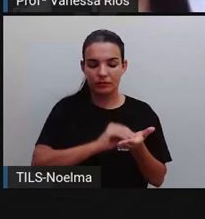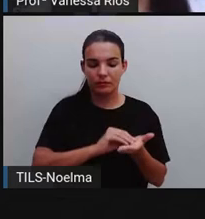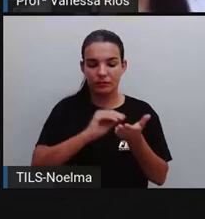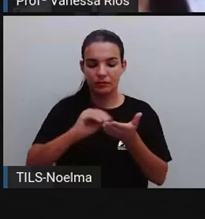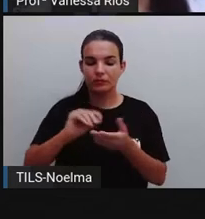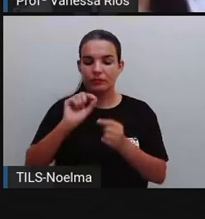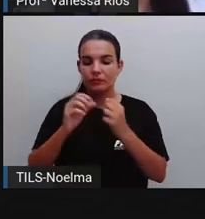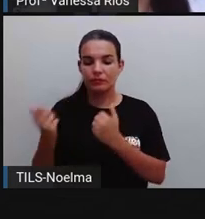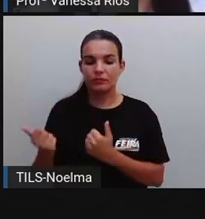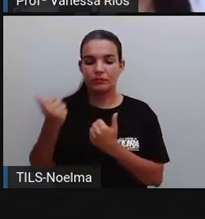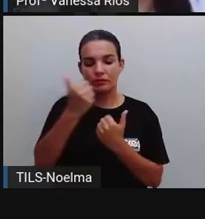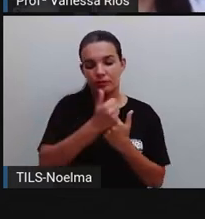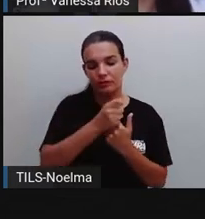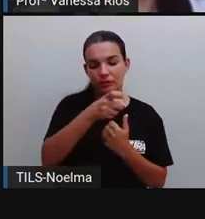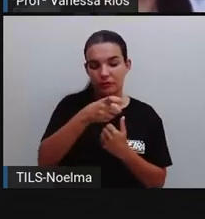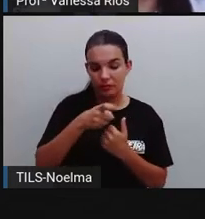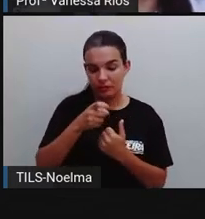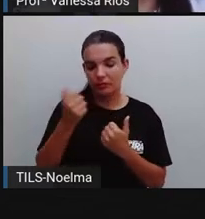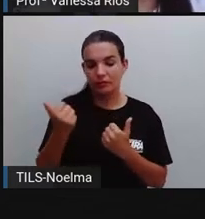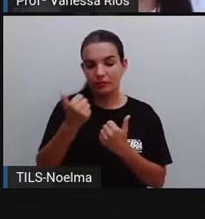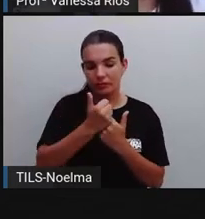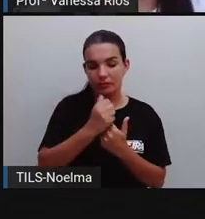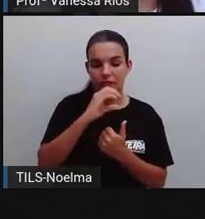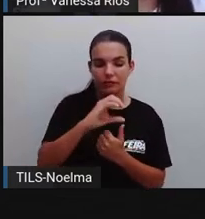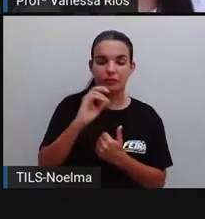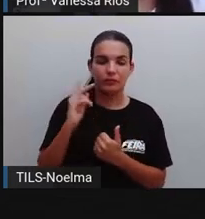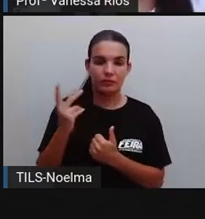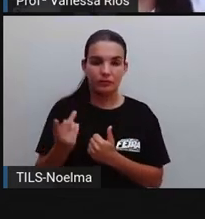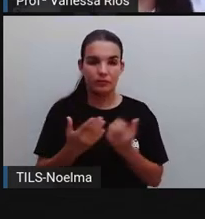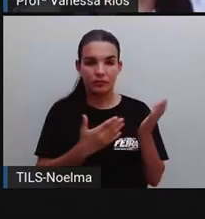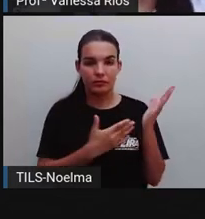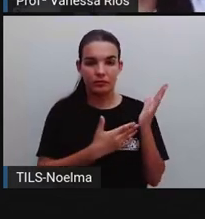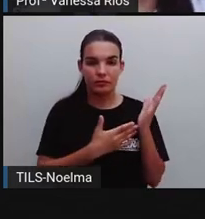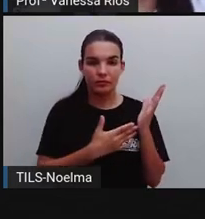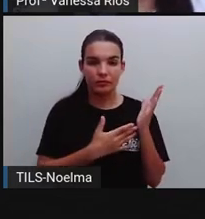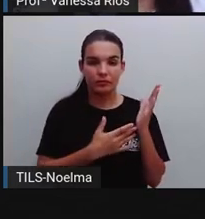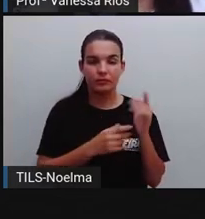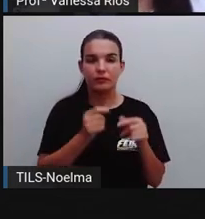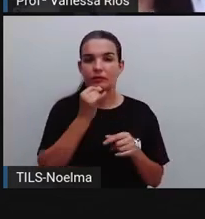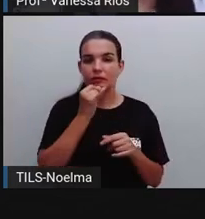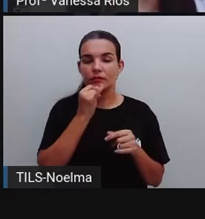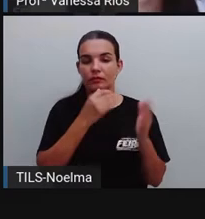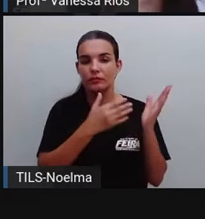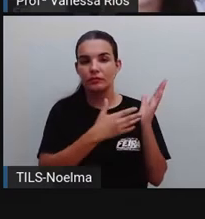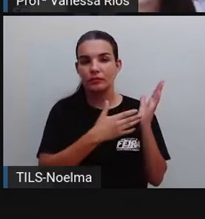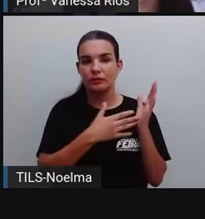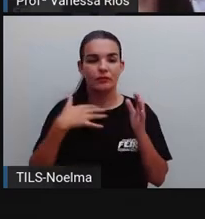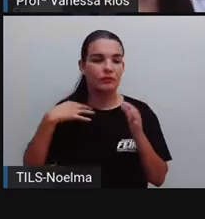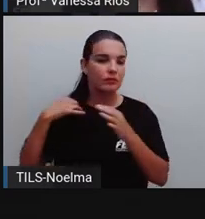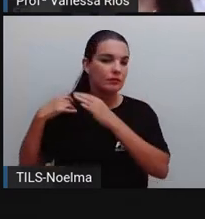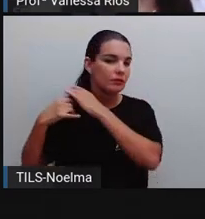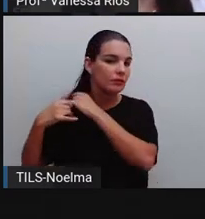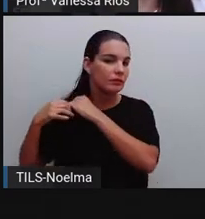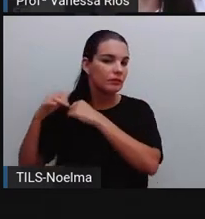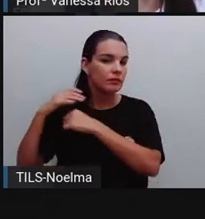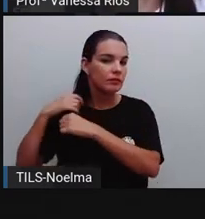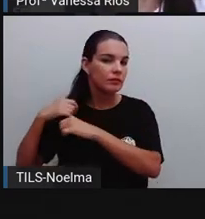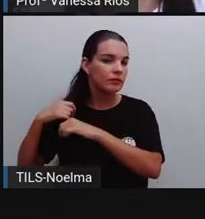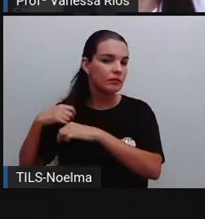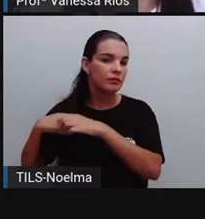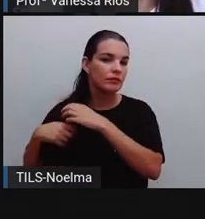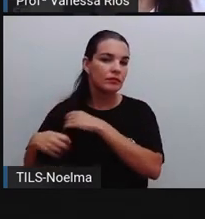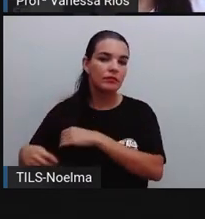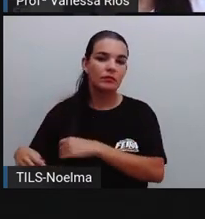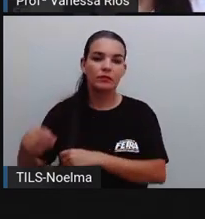utilizar o CH, já que tem aí o mesmo som. A palavra mexa, né, que é uma porção de cabelo, apesar de